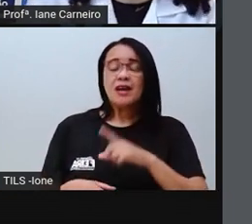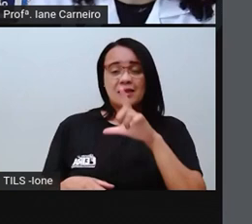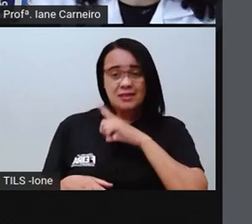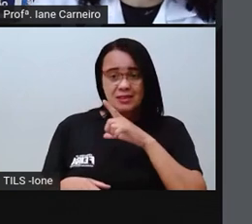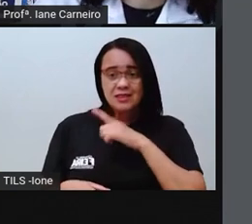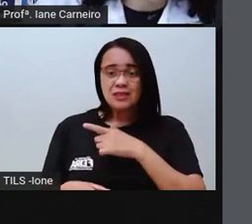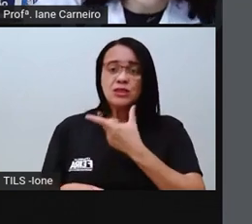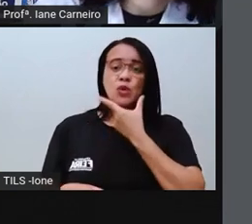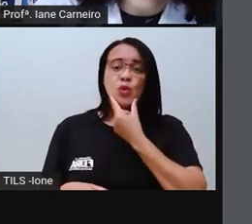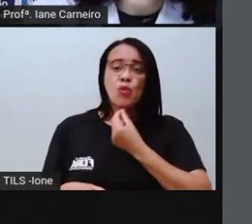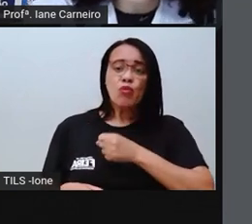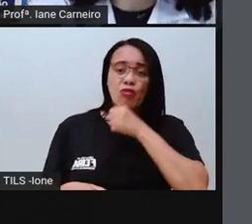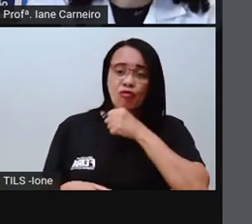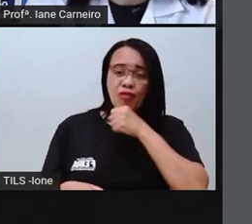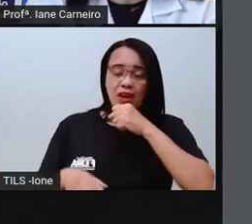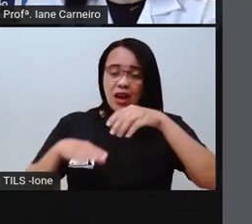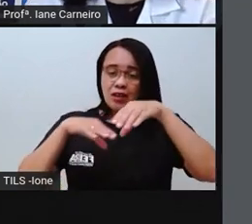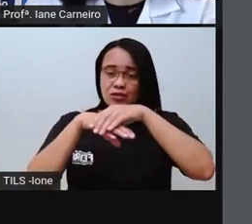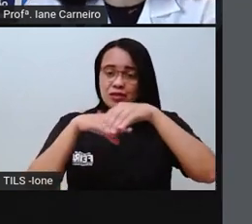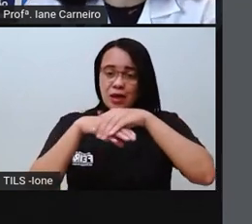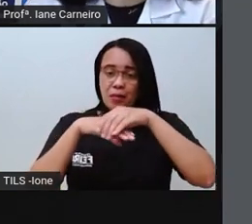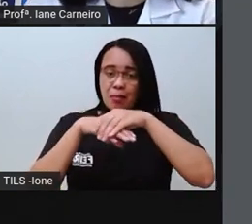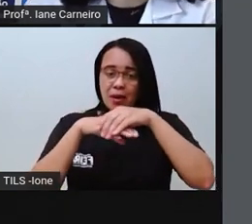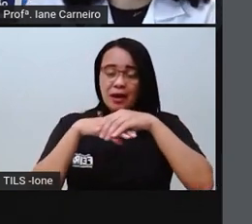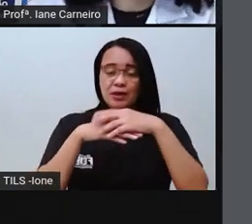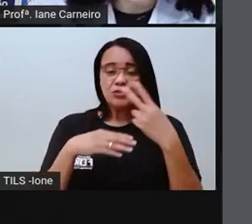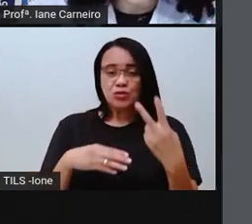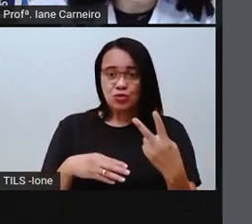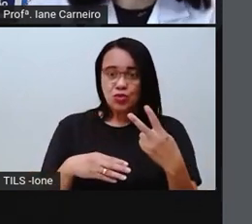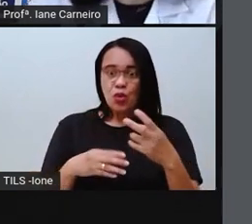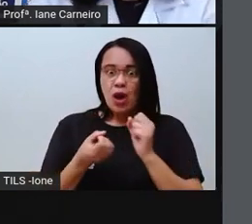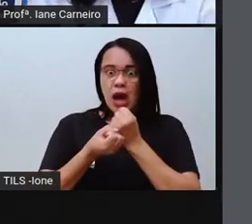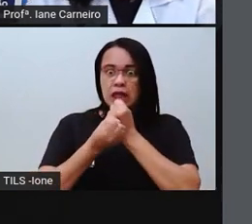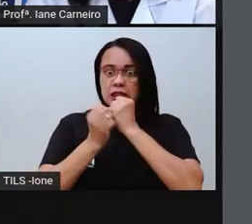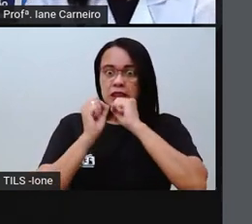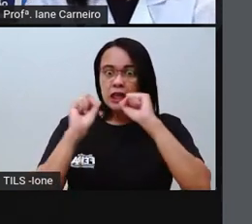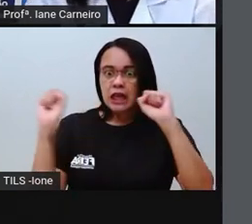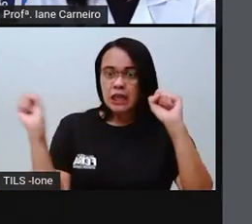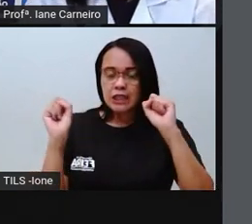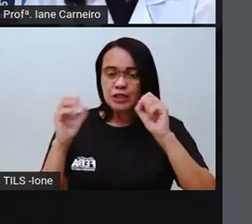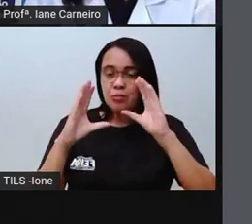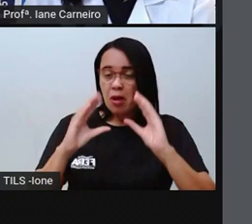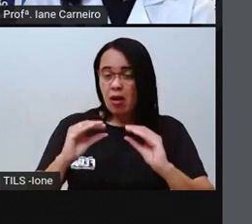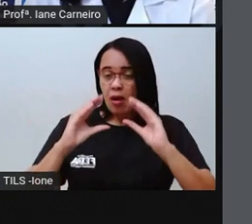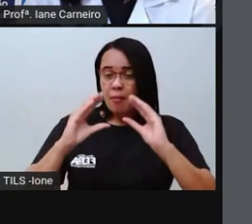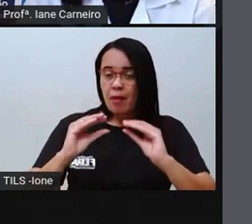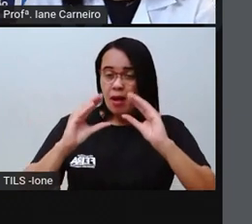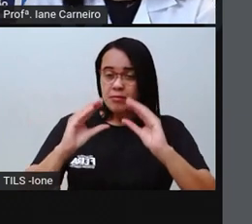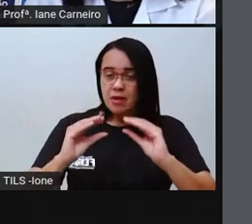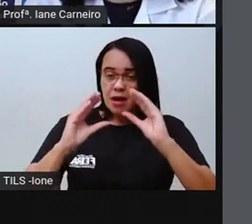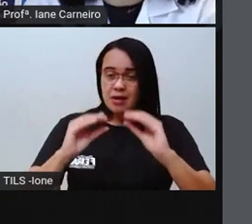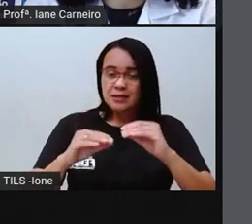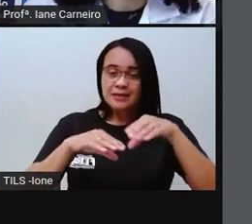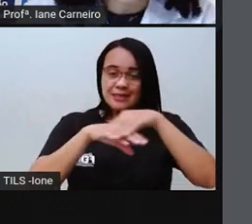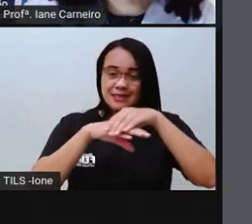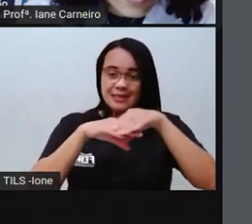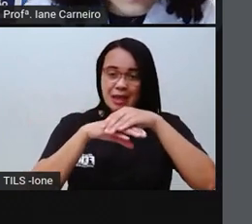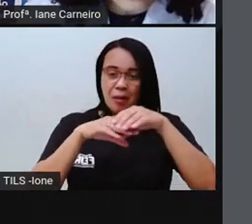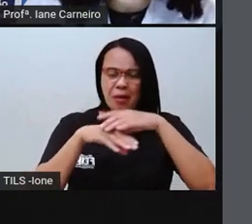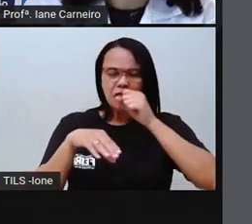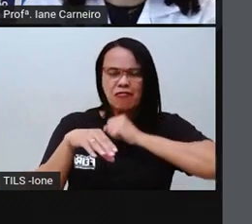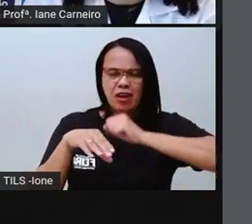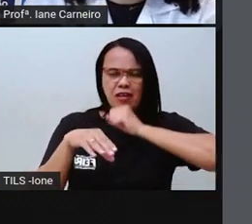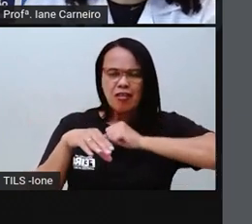par de sapatos. Eram sapatos enormes, bem macios. Eram sapatos bem